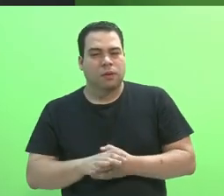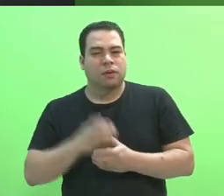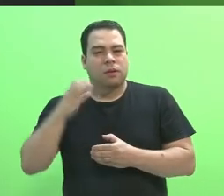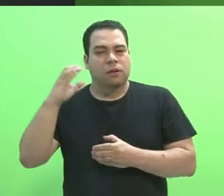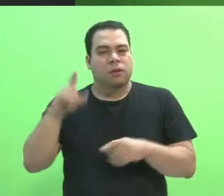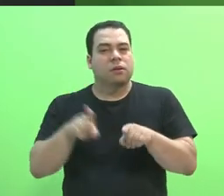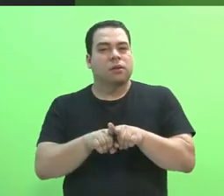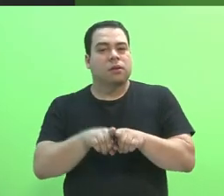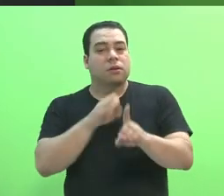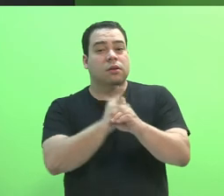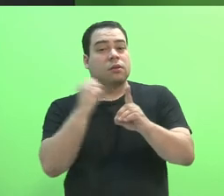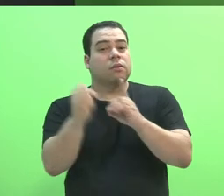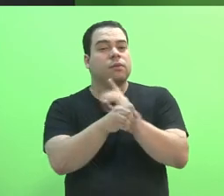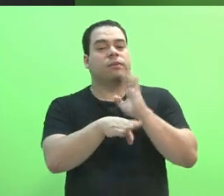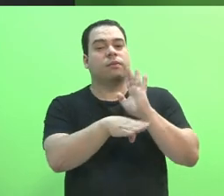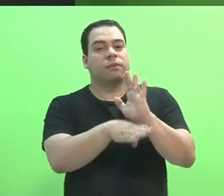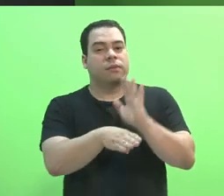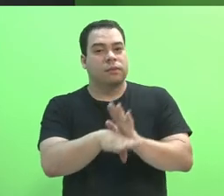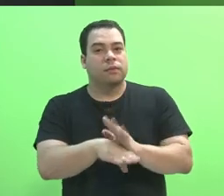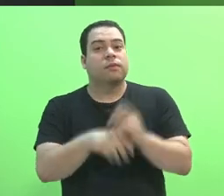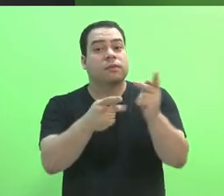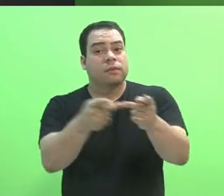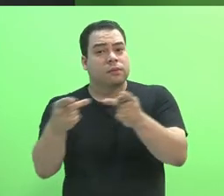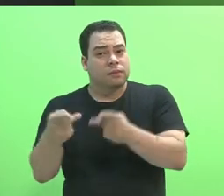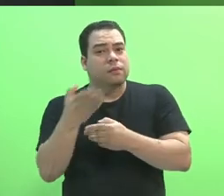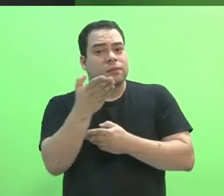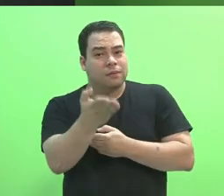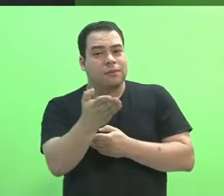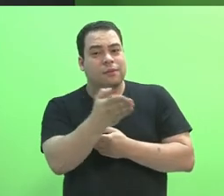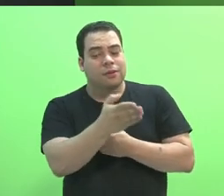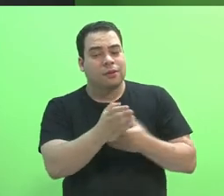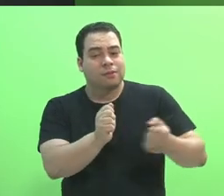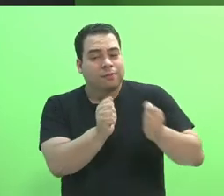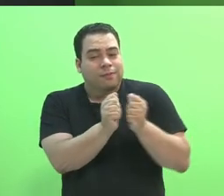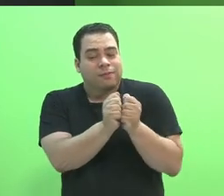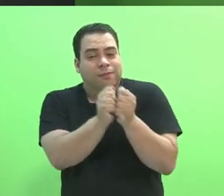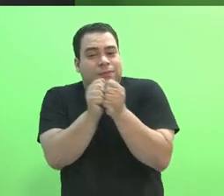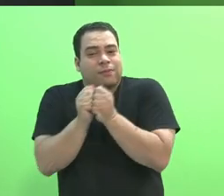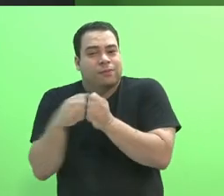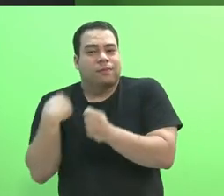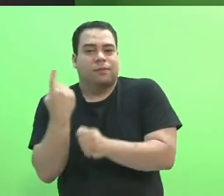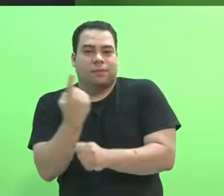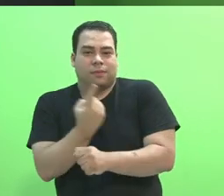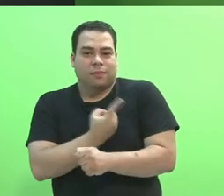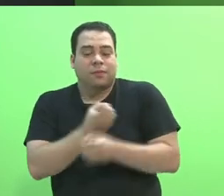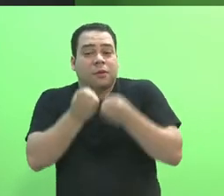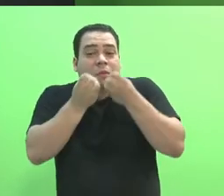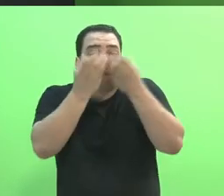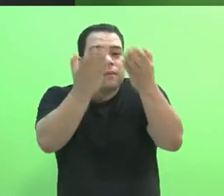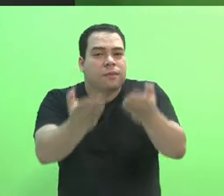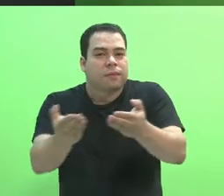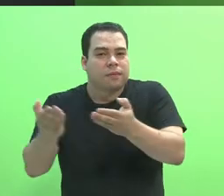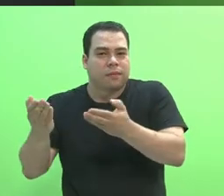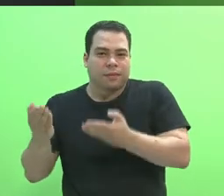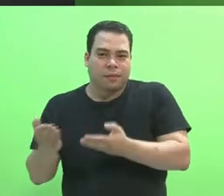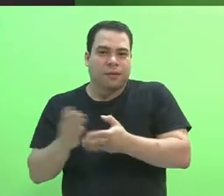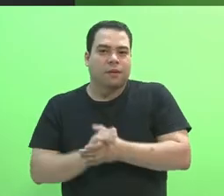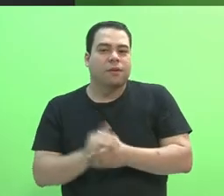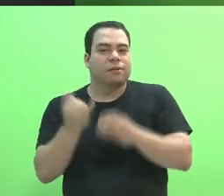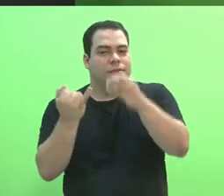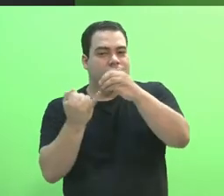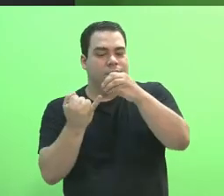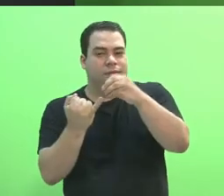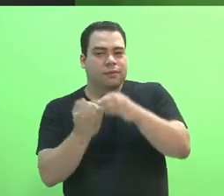socialmente. Te convidamos a fazer parte desta história. Sejam bem-vindos a esta grande